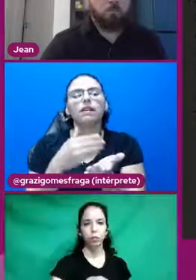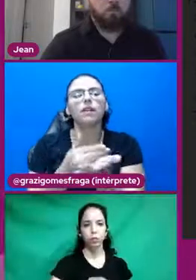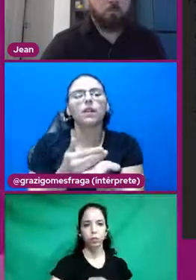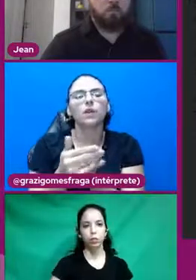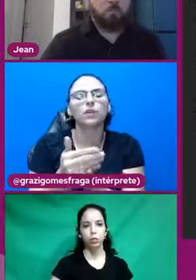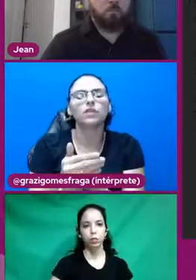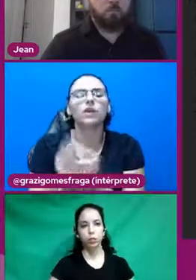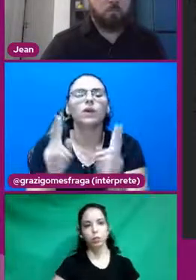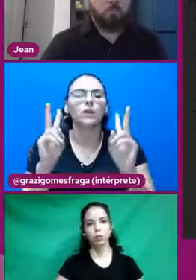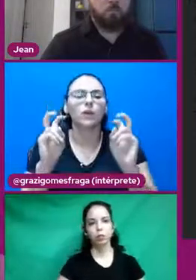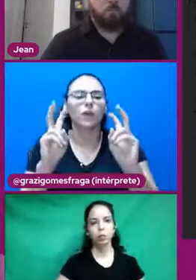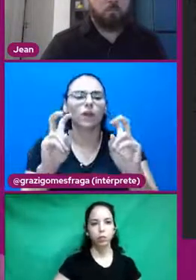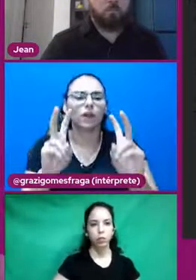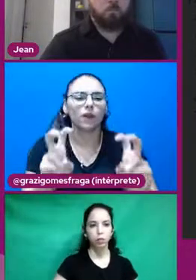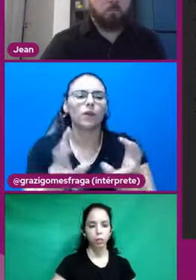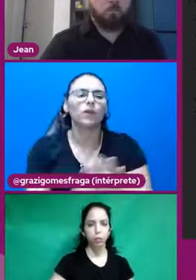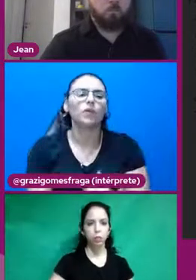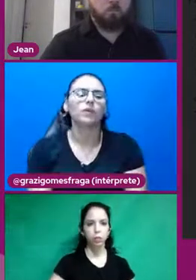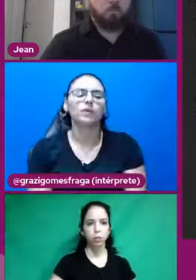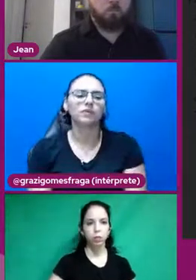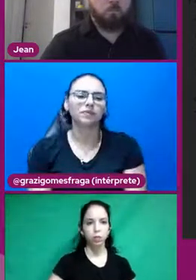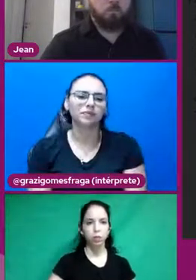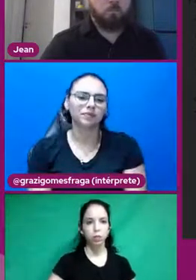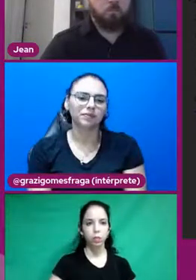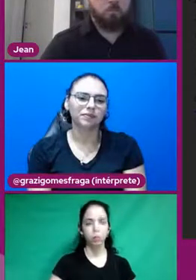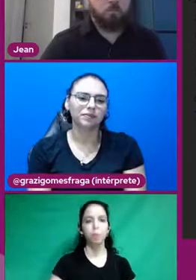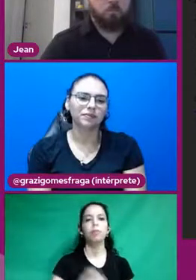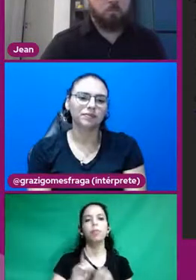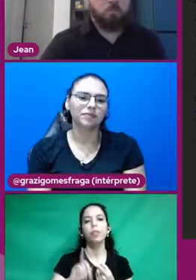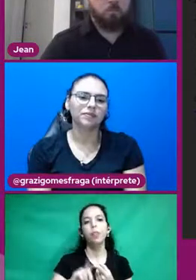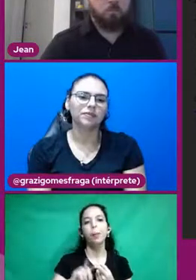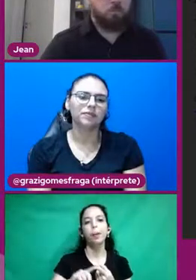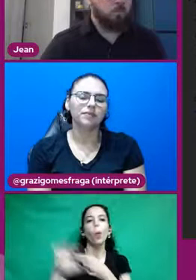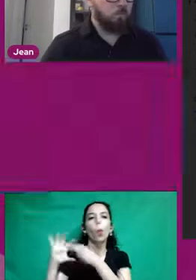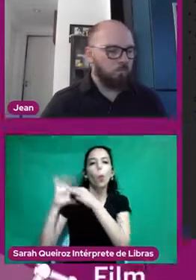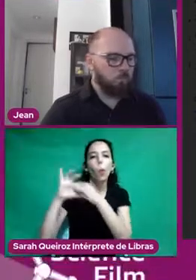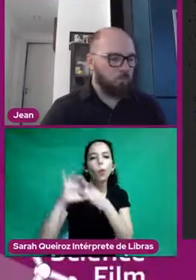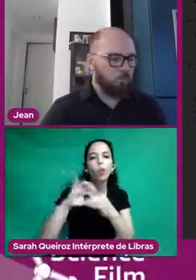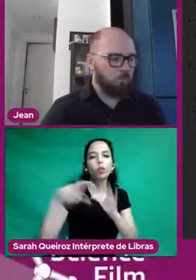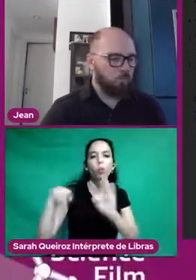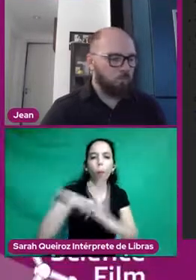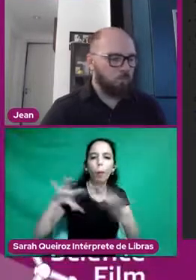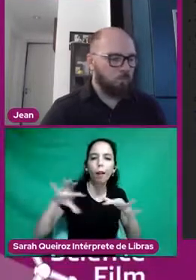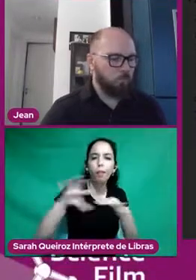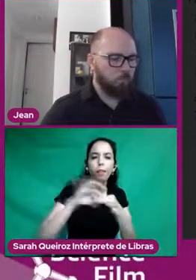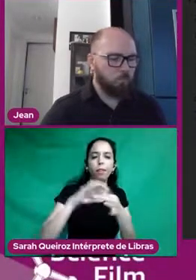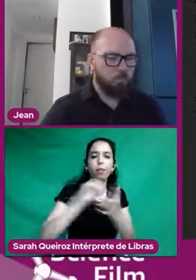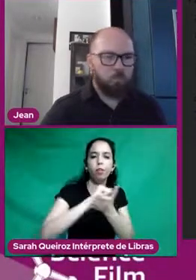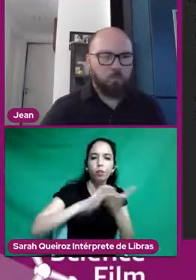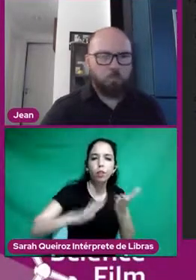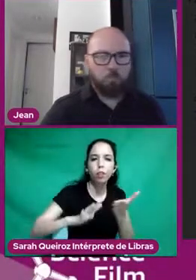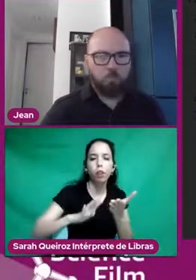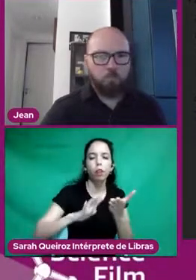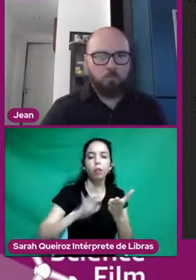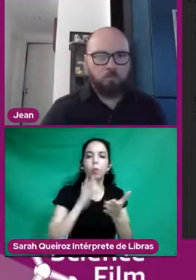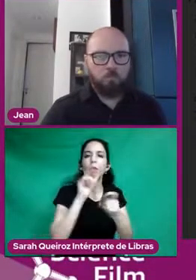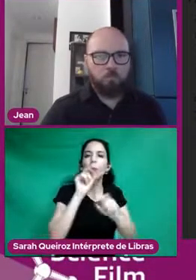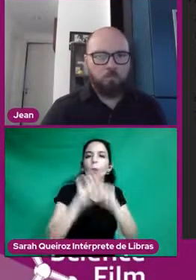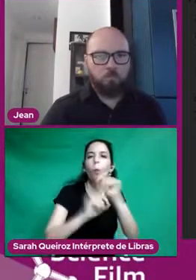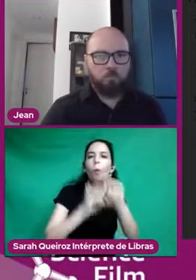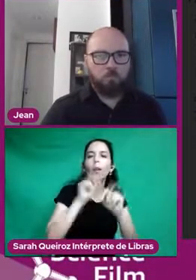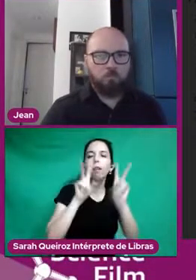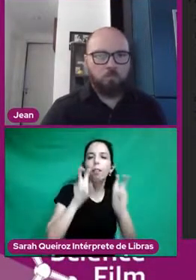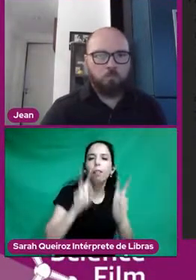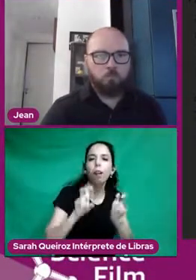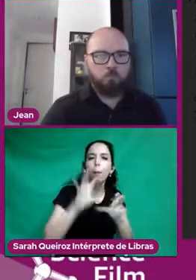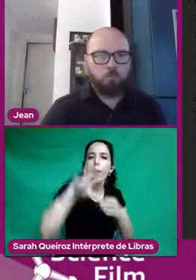conteúdo, de, enfim, contexto do que essa atividade vai estar abordando. Que tipo de conteúdo que ela vai